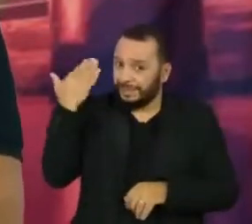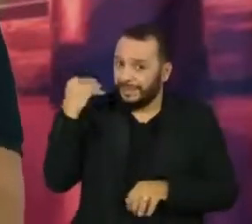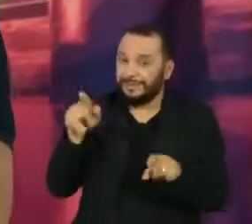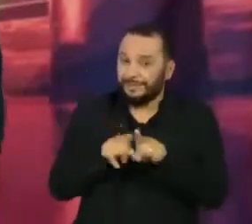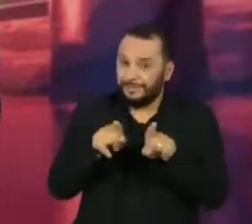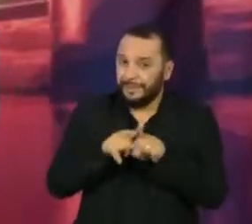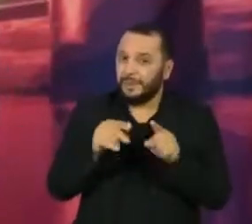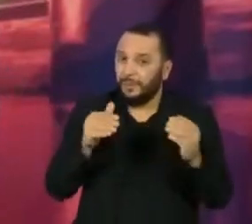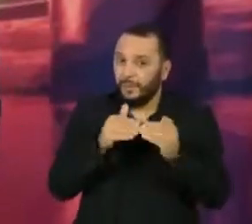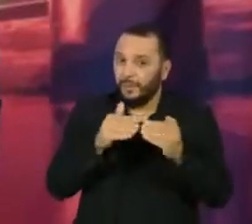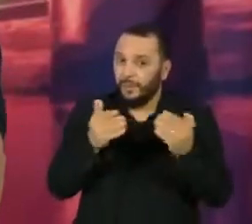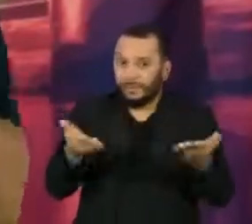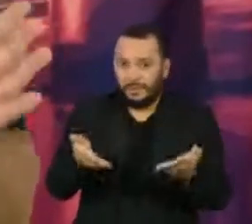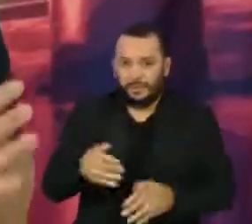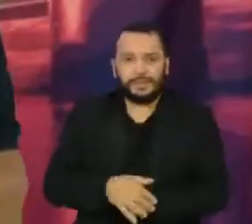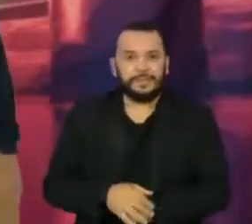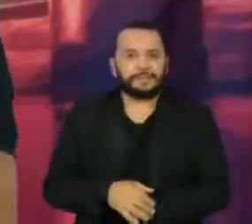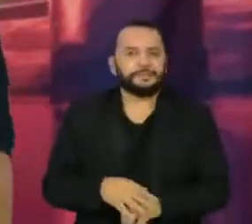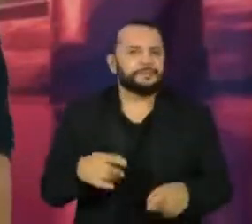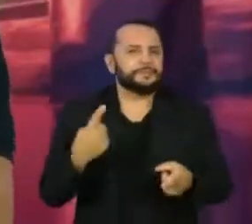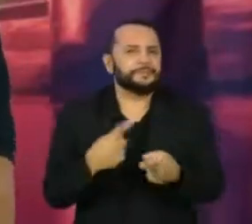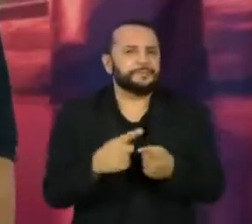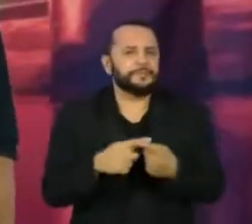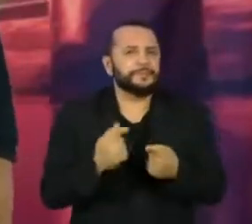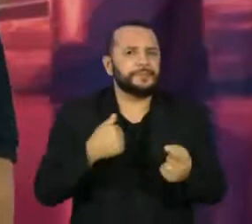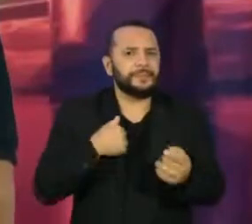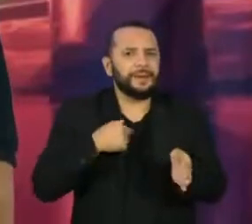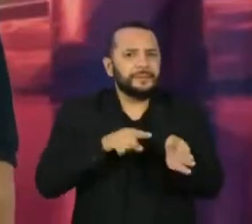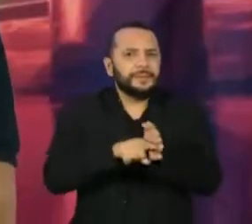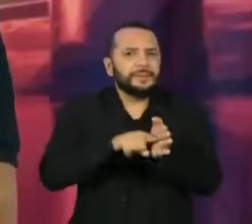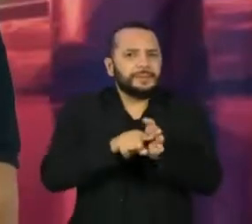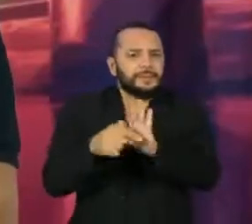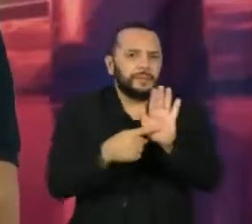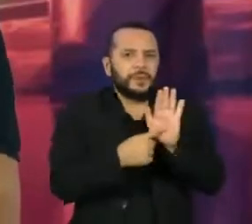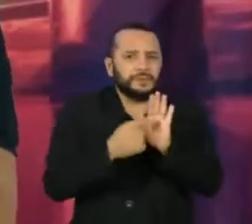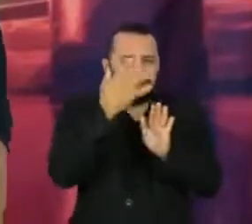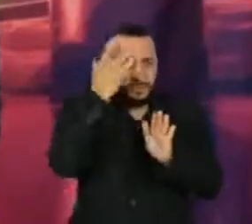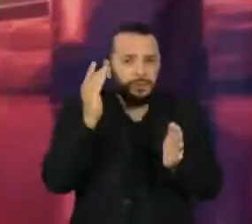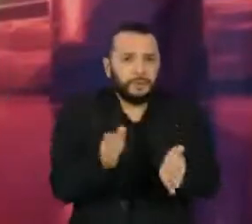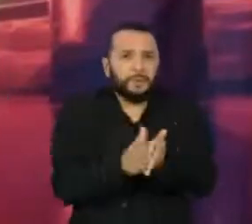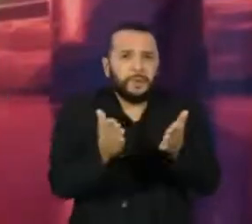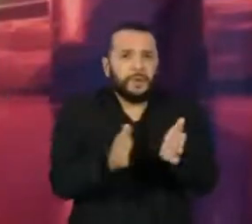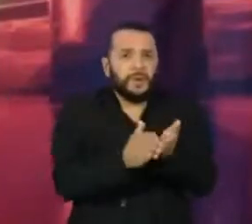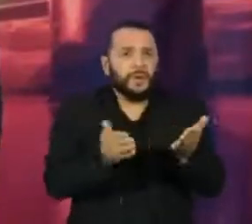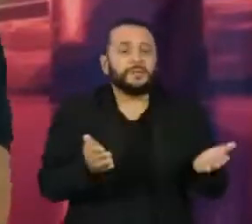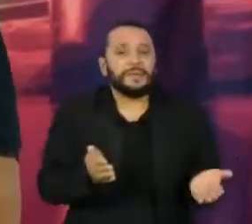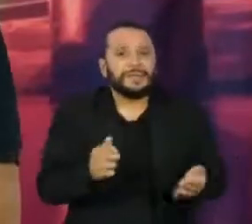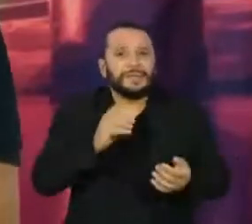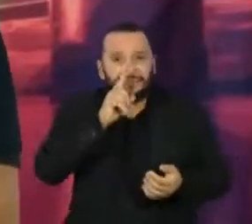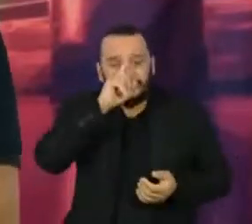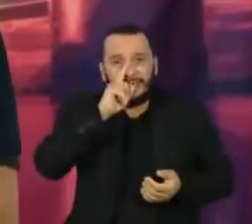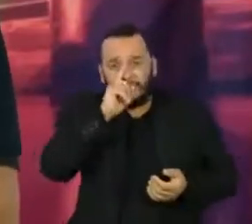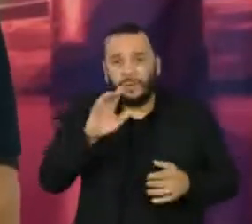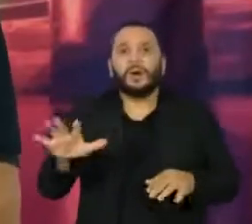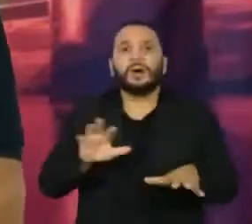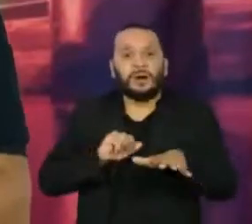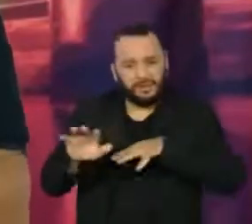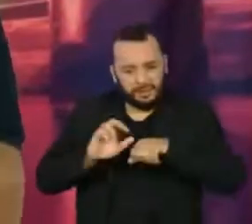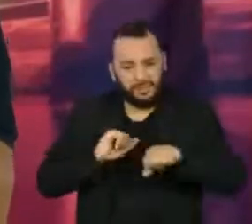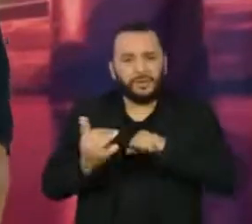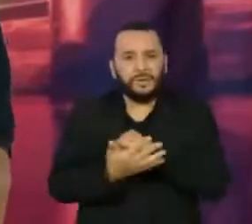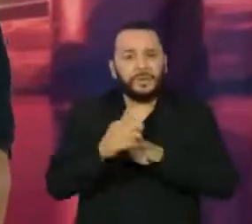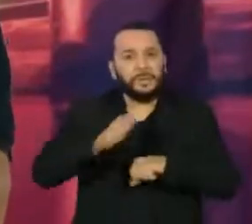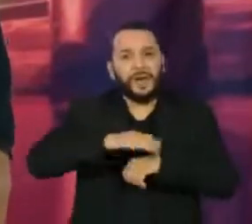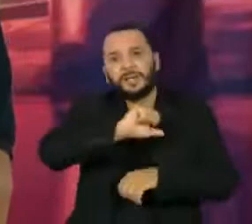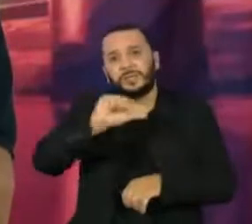válida. O EpiCovid no Brasil inteiro mostrou que as pessoas mais pobres têm o dobro do risco de infecção. Então,